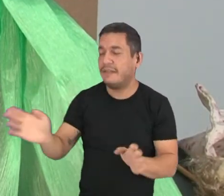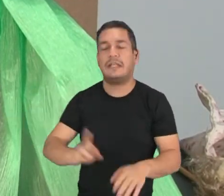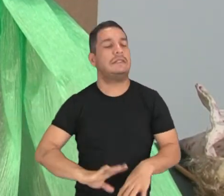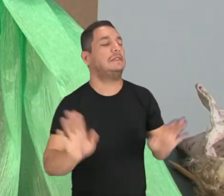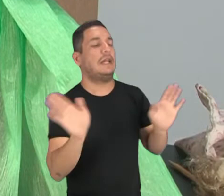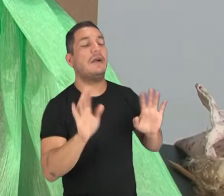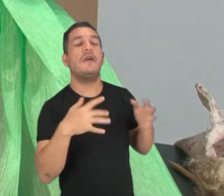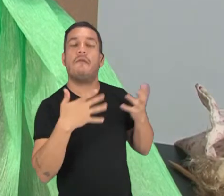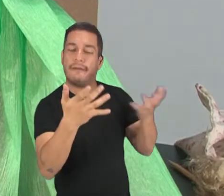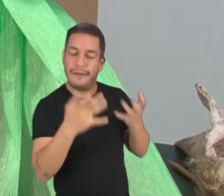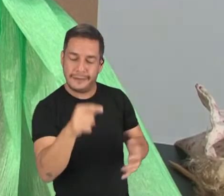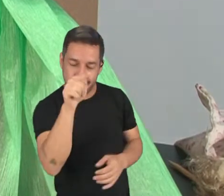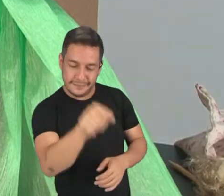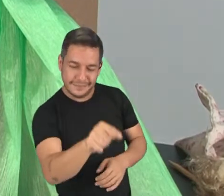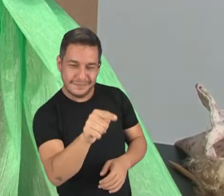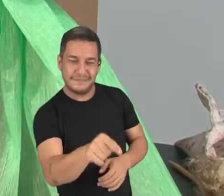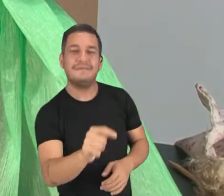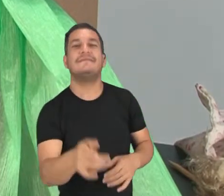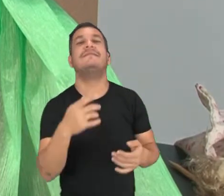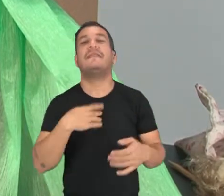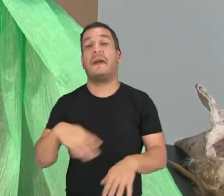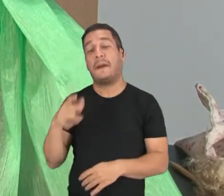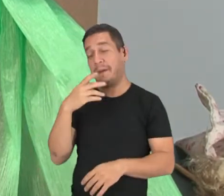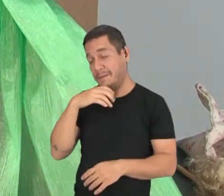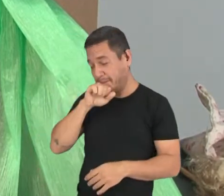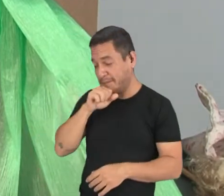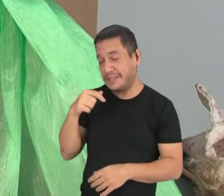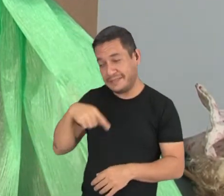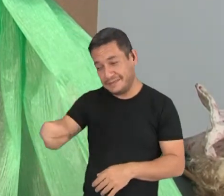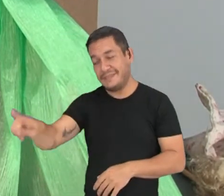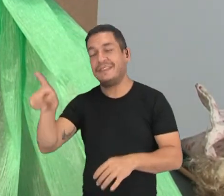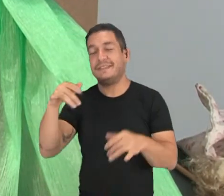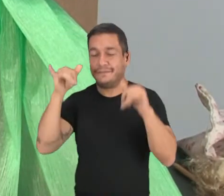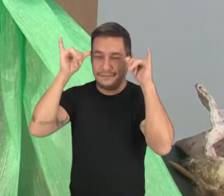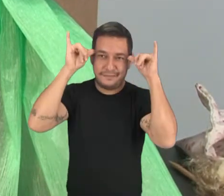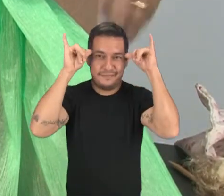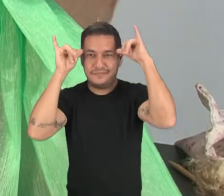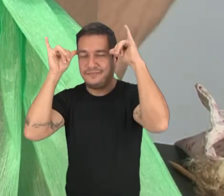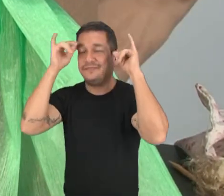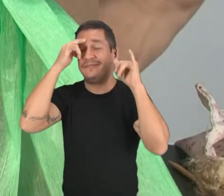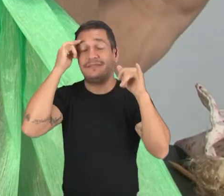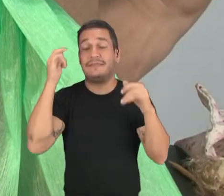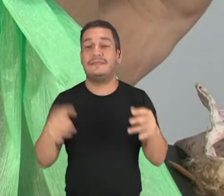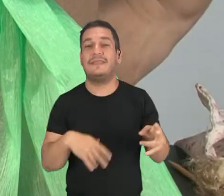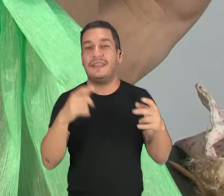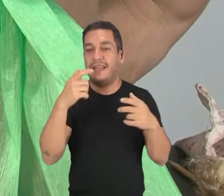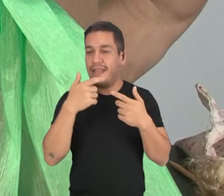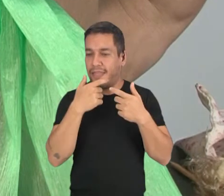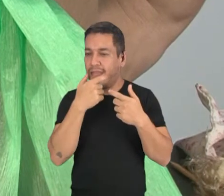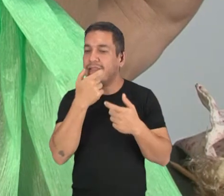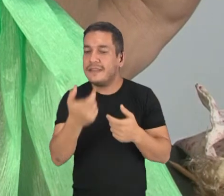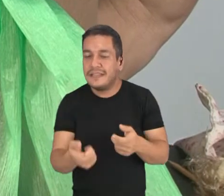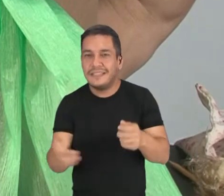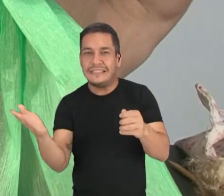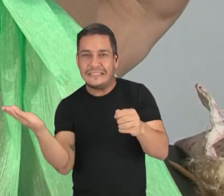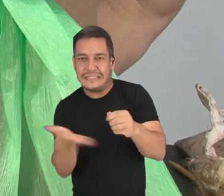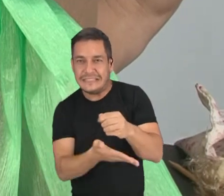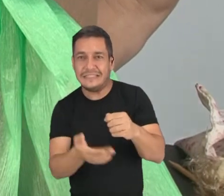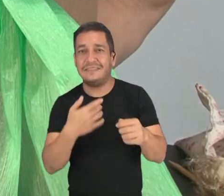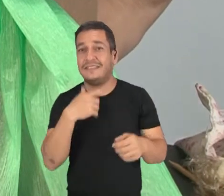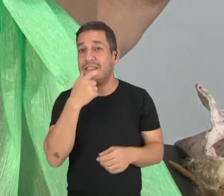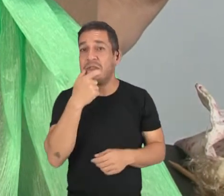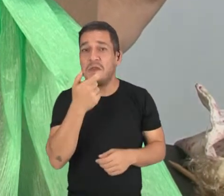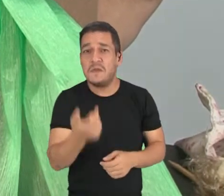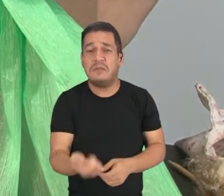quero aquele boi. Pai Francisco foi lá para o boi bombar e tirou a língua do boi. E o boi